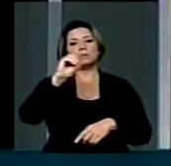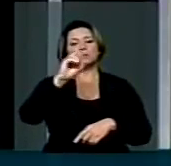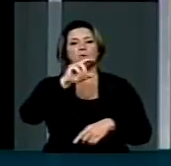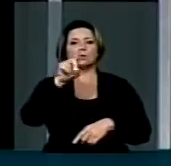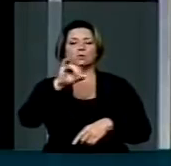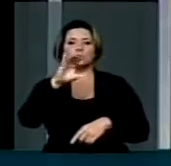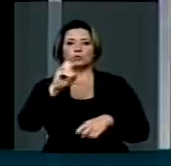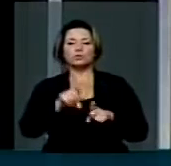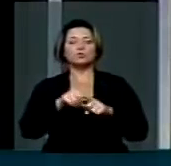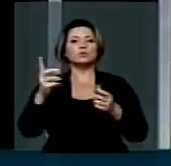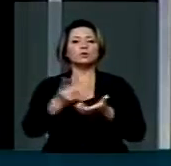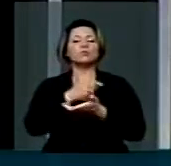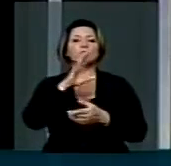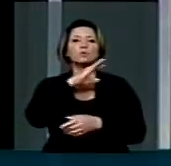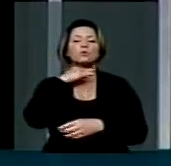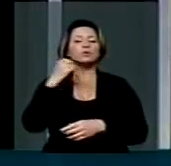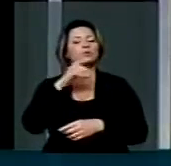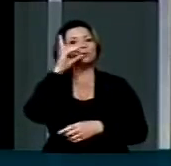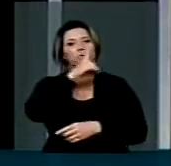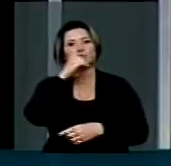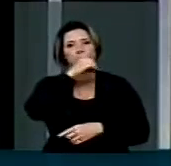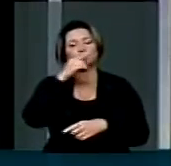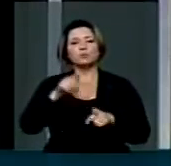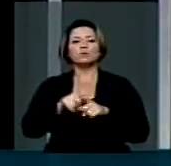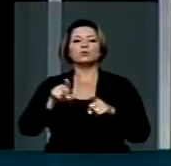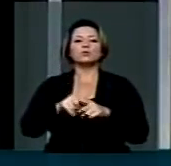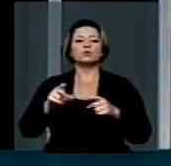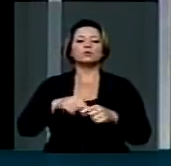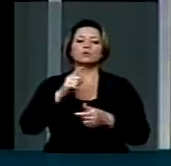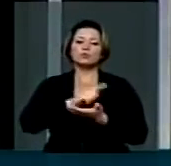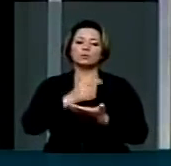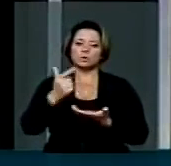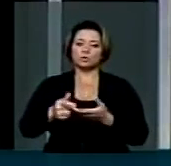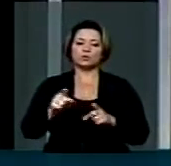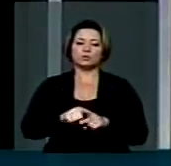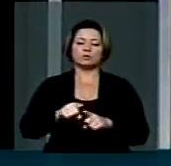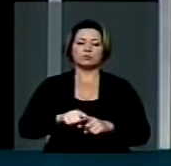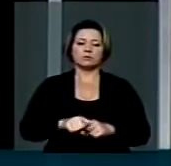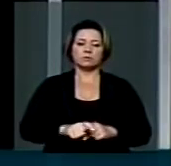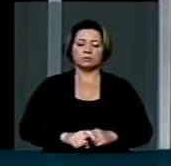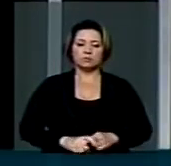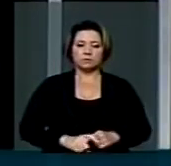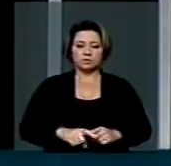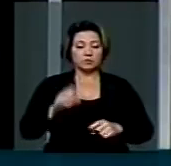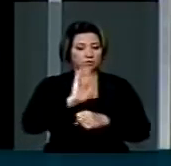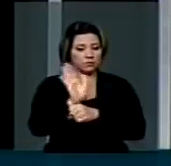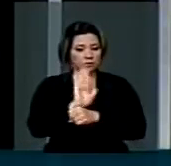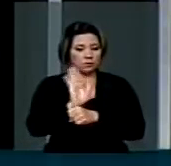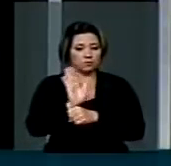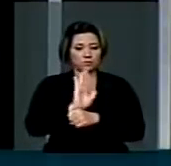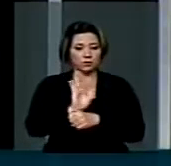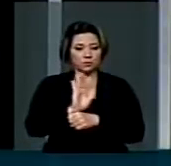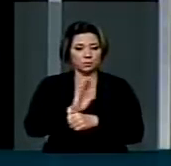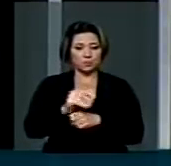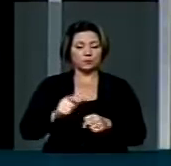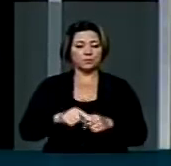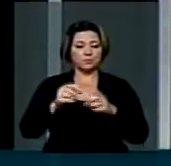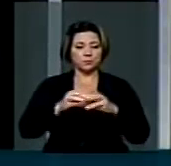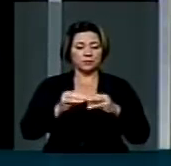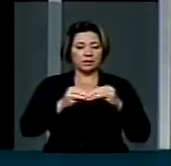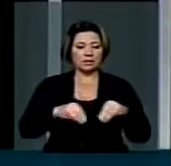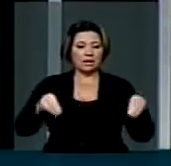no domingo. O jornalista Rui Sposati, que fez um filme chamado, filme de ficção longa, Terra